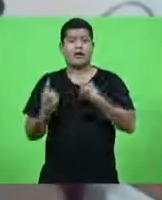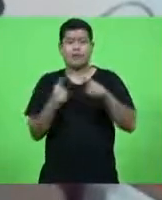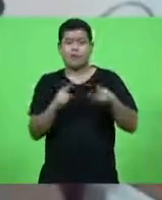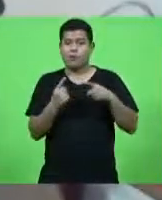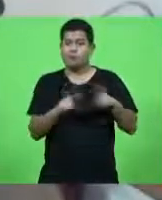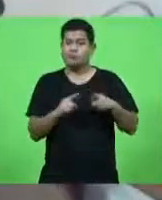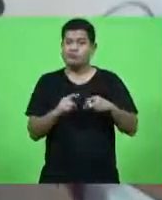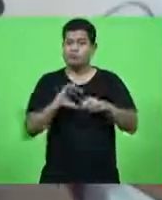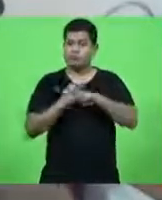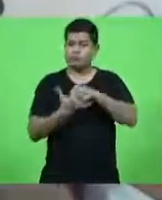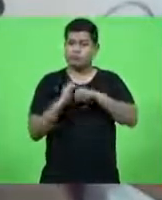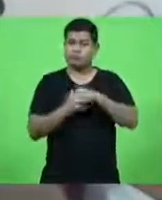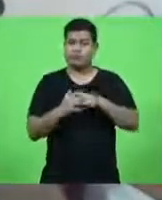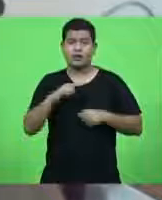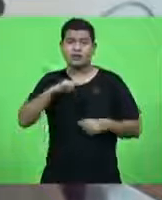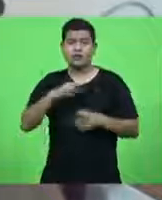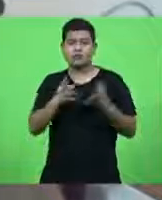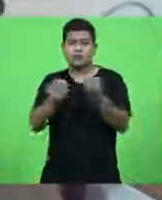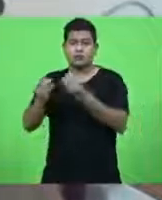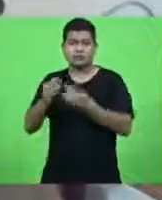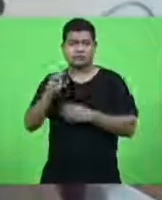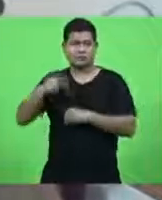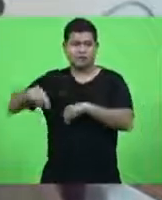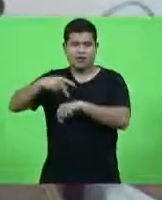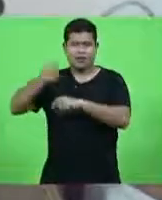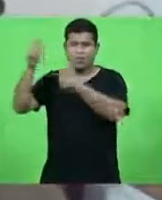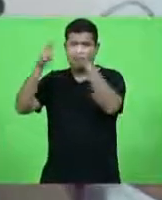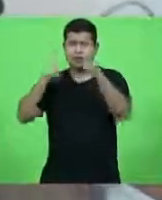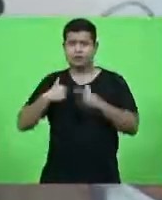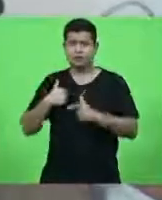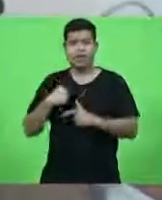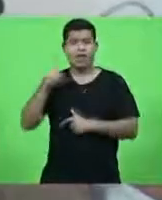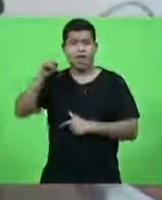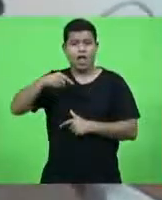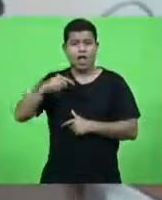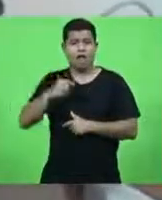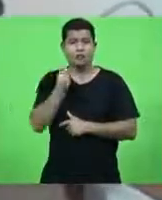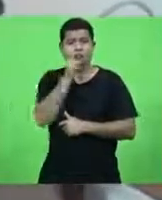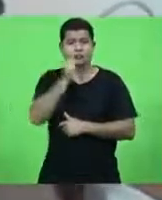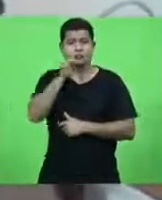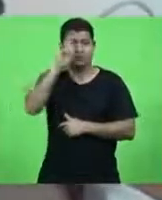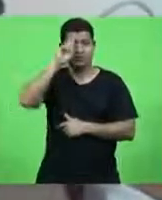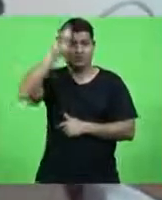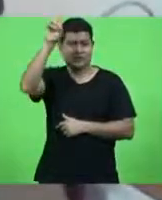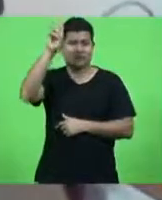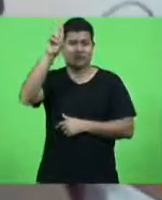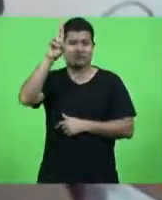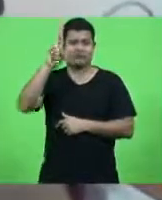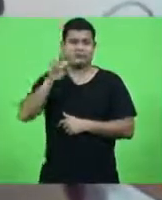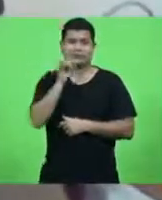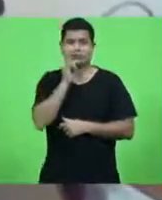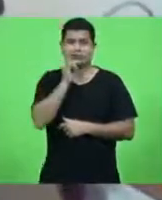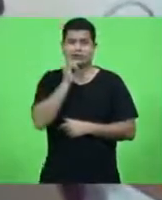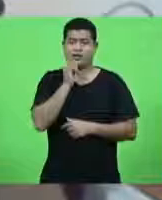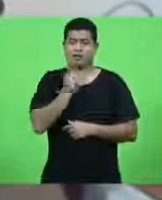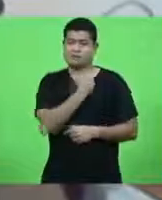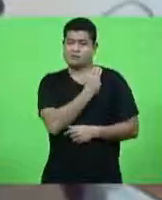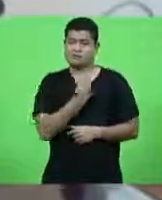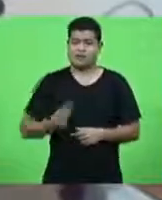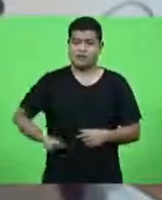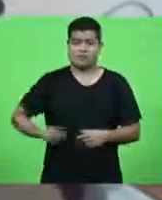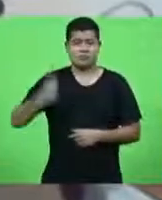muito positivos de nações chefiadas por mulheres. As primeiras ministras da Alemanha,